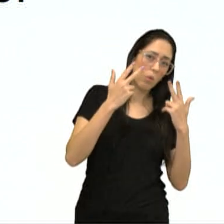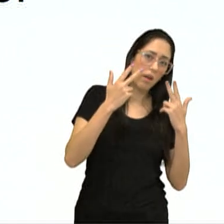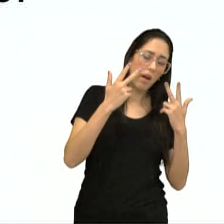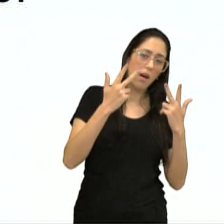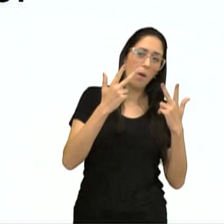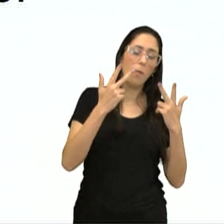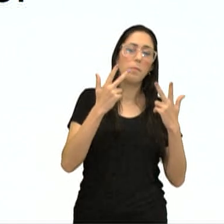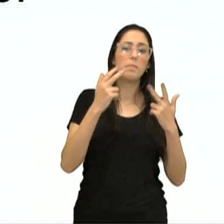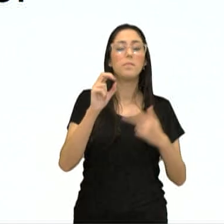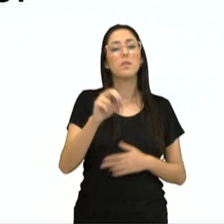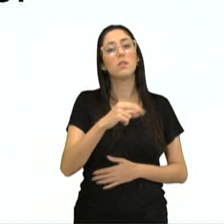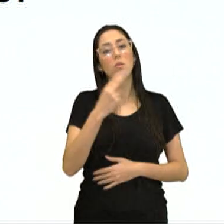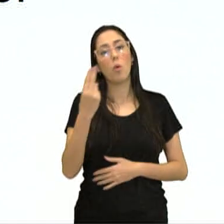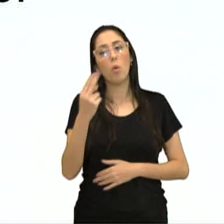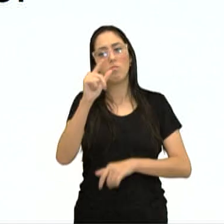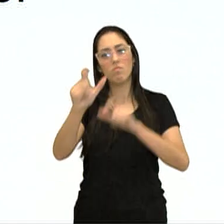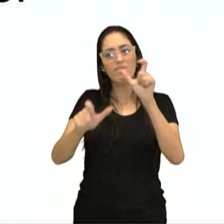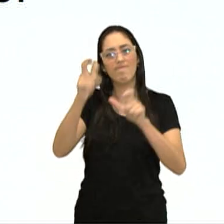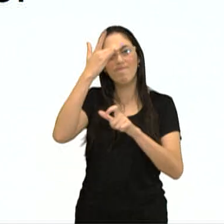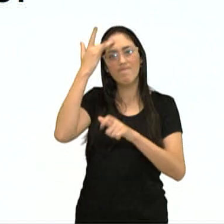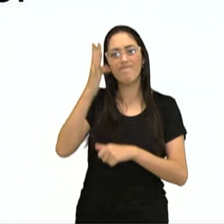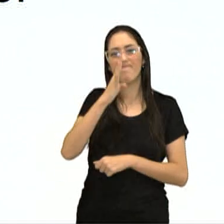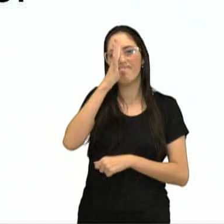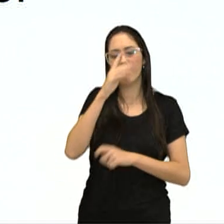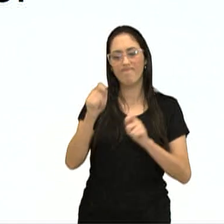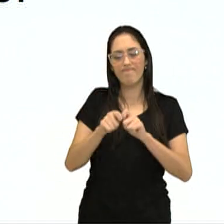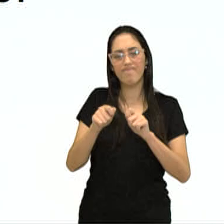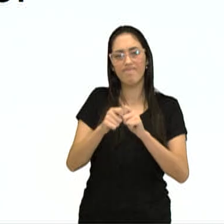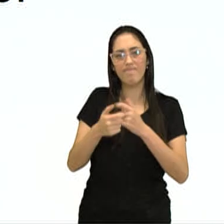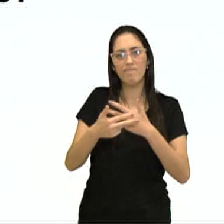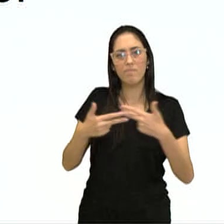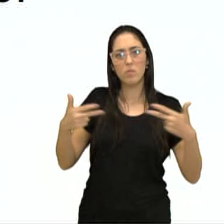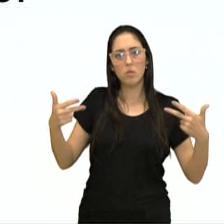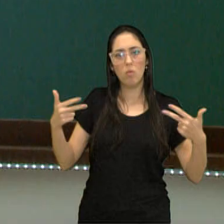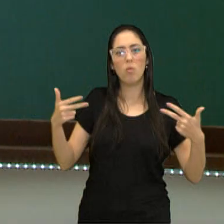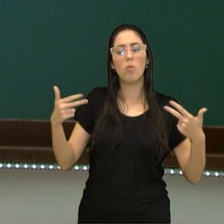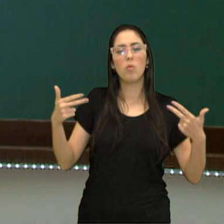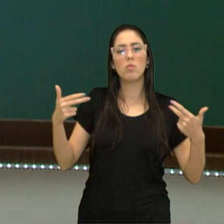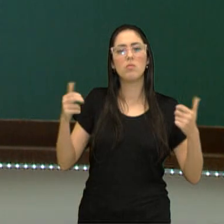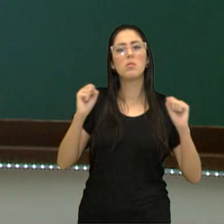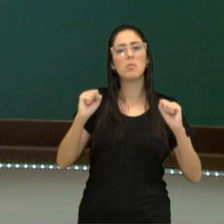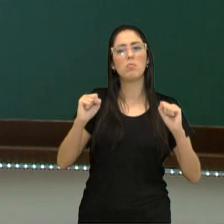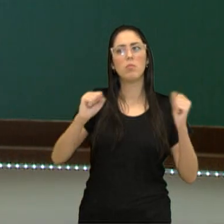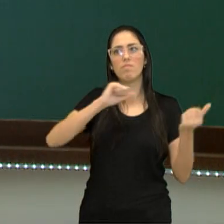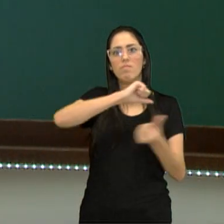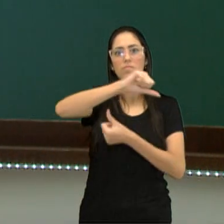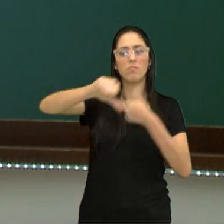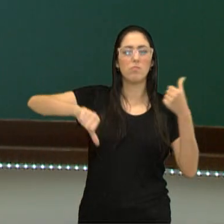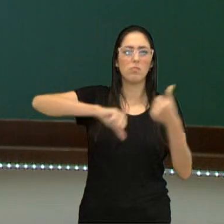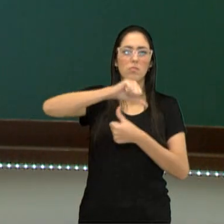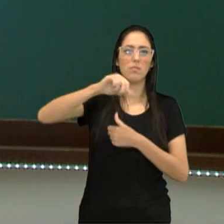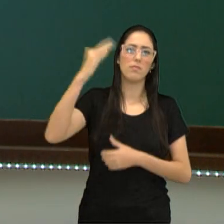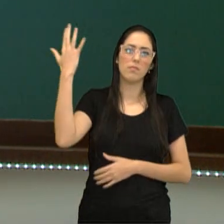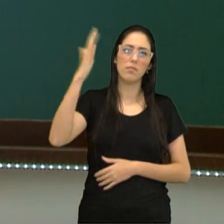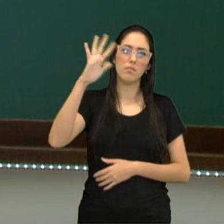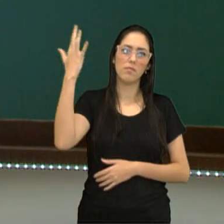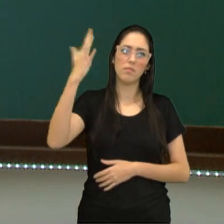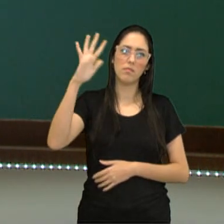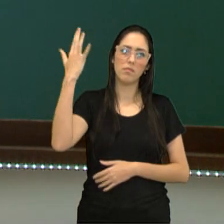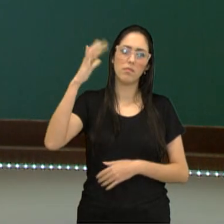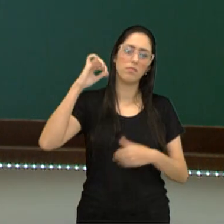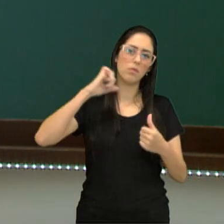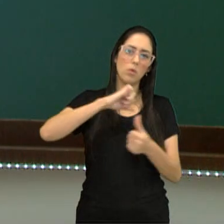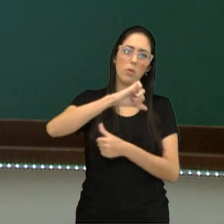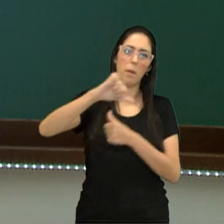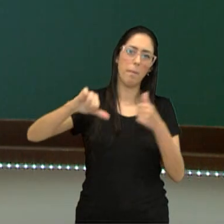promovidos pelo ser humano que vão realizar, vão fazer com que hajam mudanças nas condições de